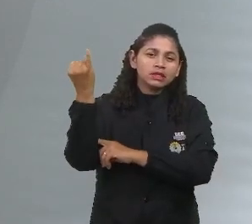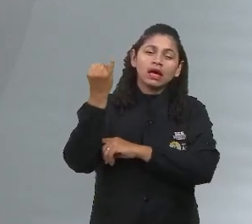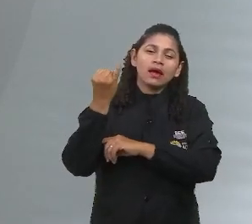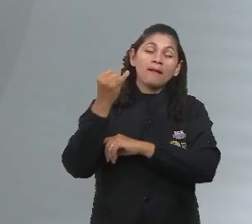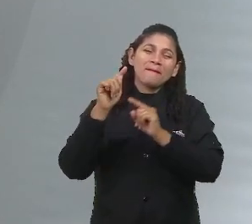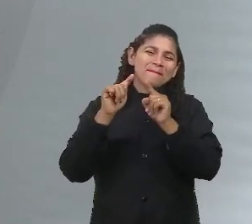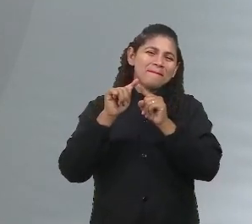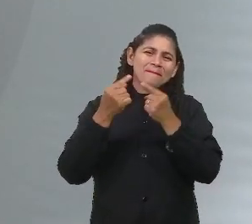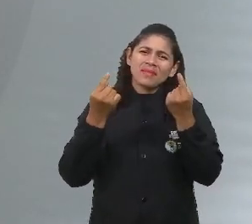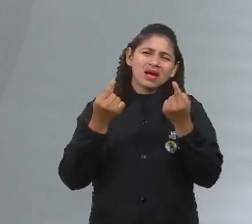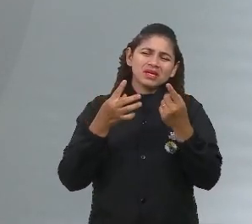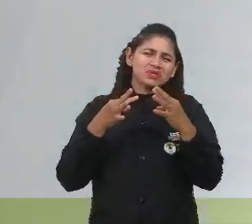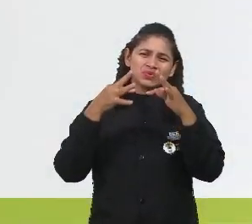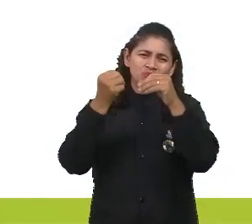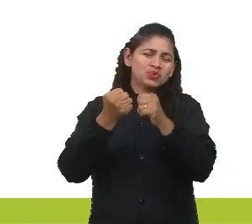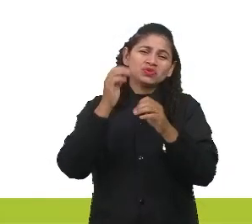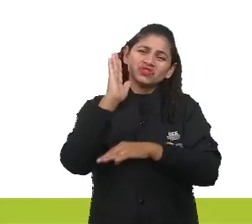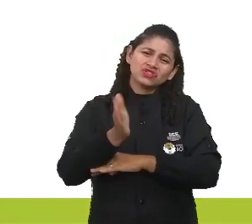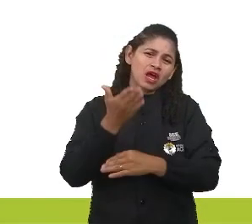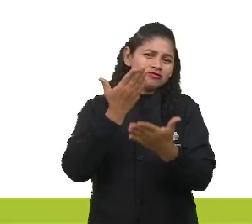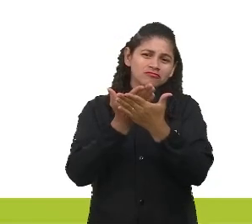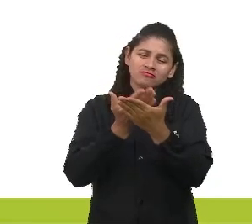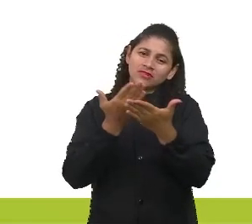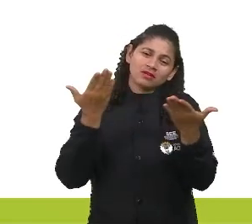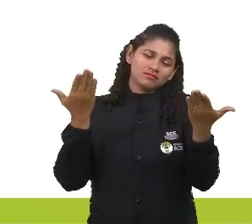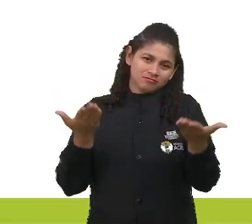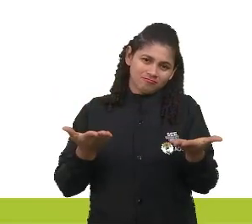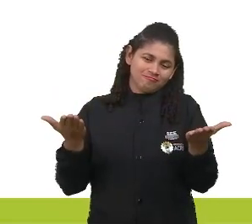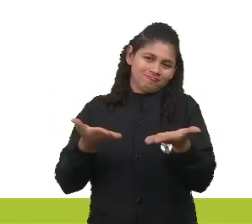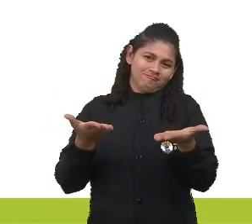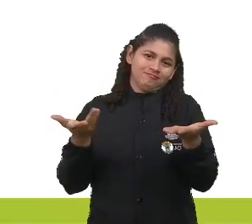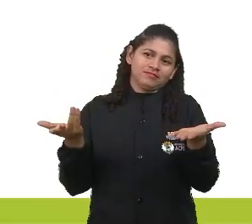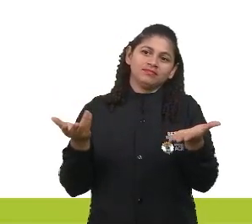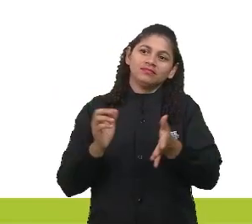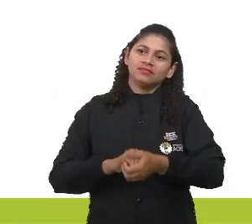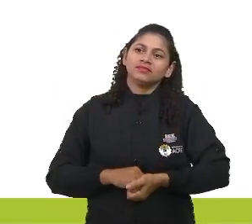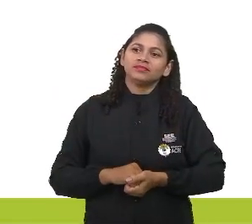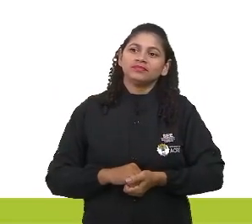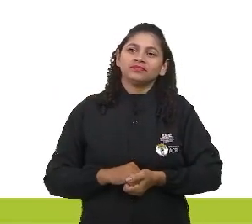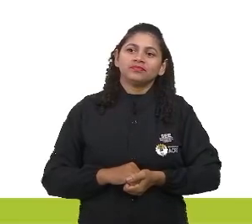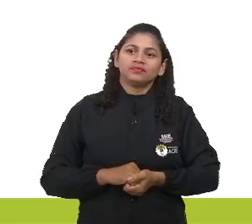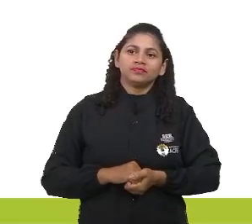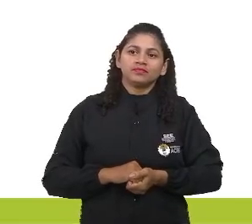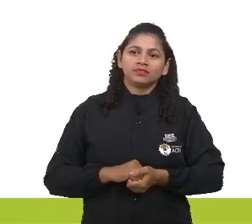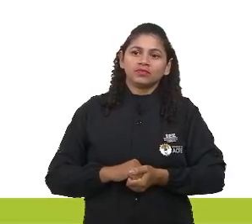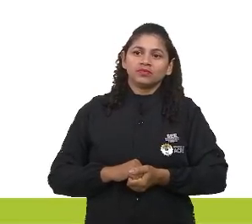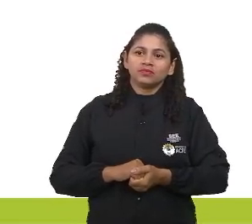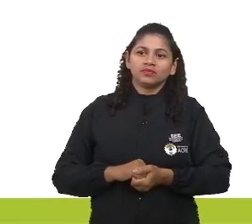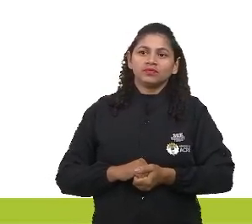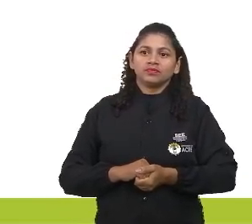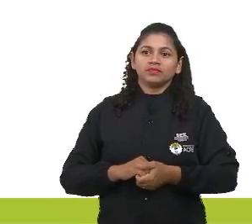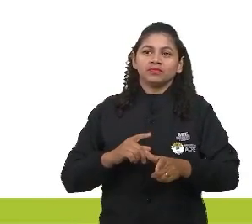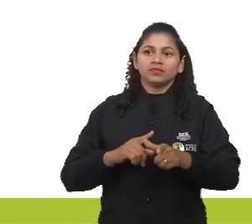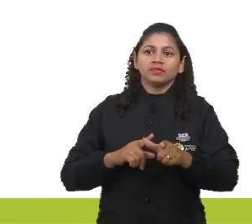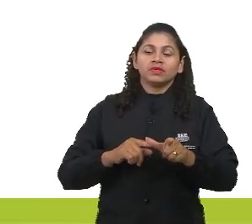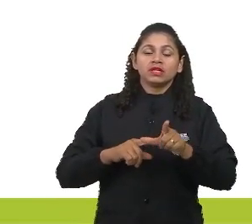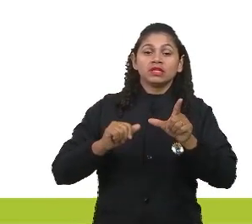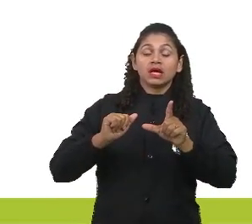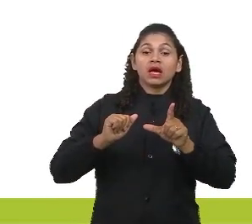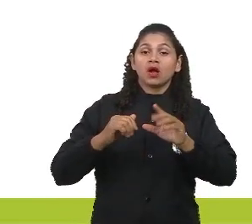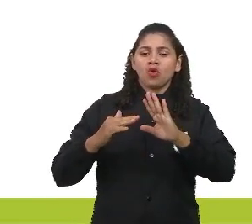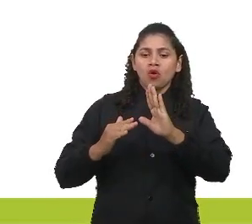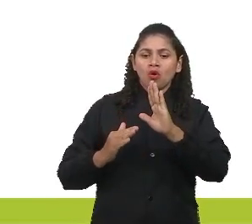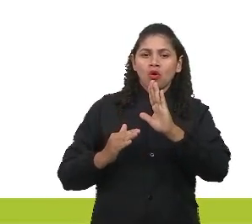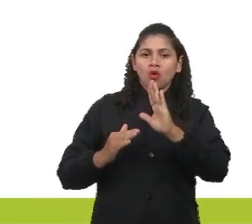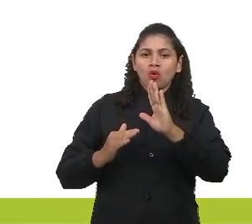Mas isso foi tudo que a gente fez na aula de hoje. Aqui eu só quero analisar. Vamos analisar as questões rápido, ó. O crescente uso de tecnologias promove estilos de